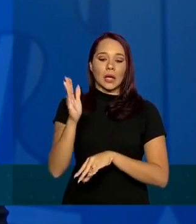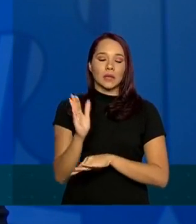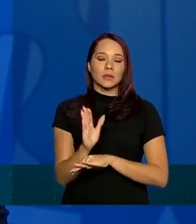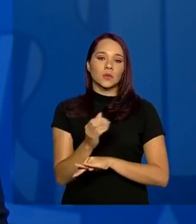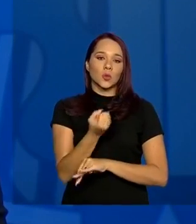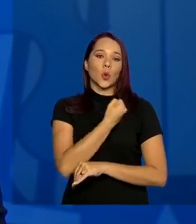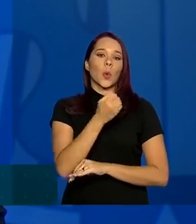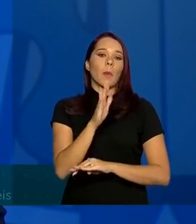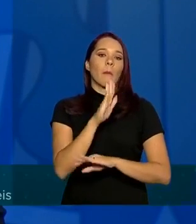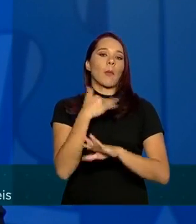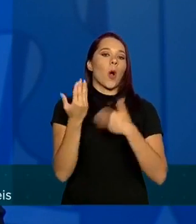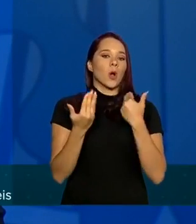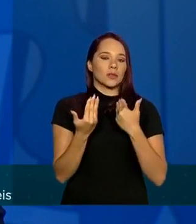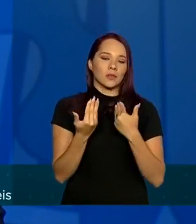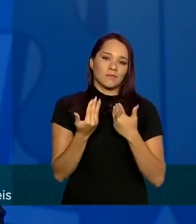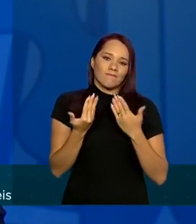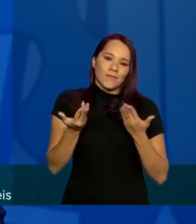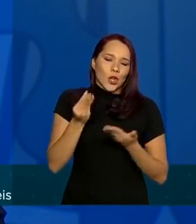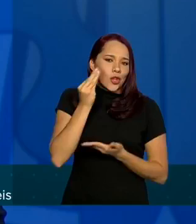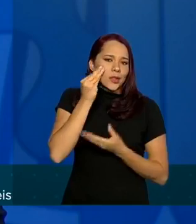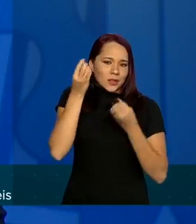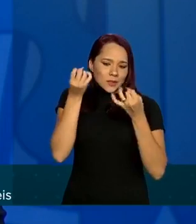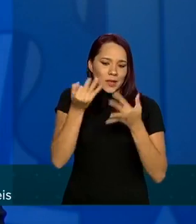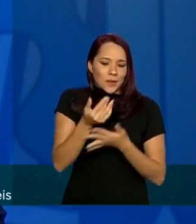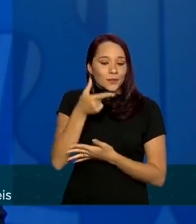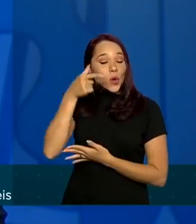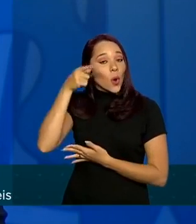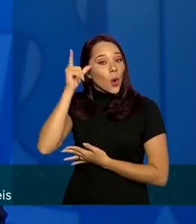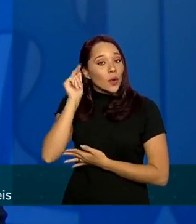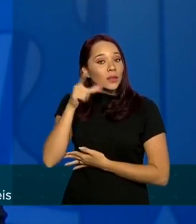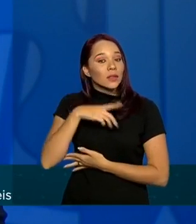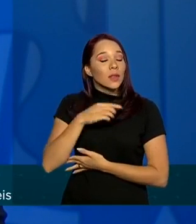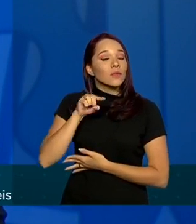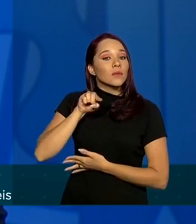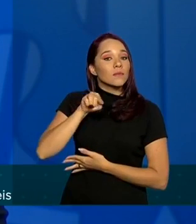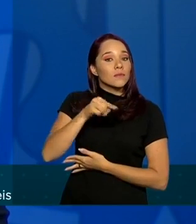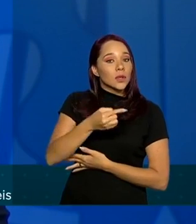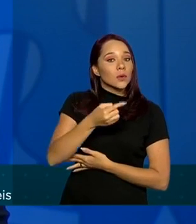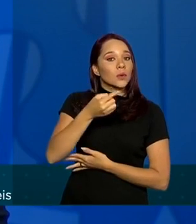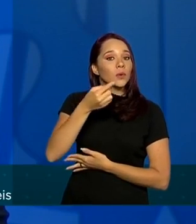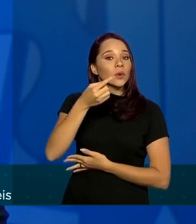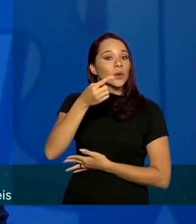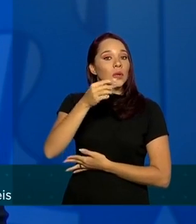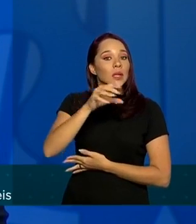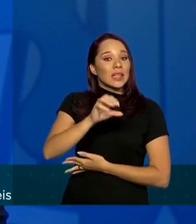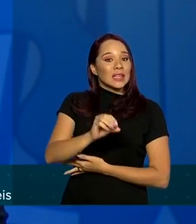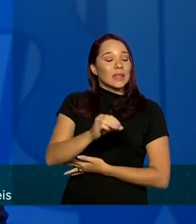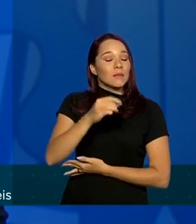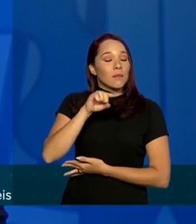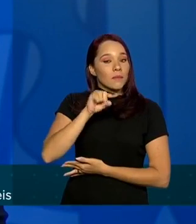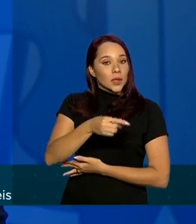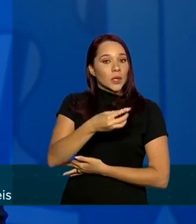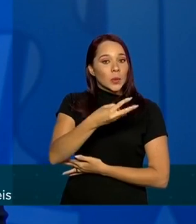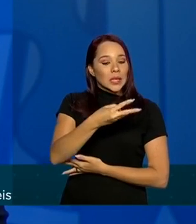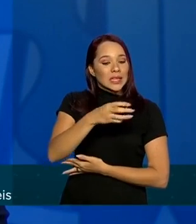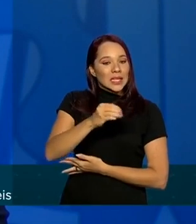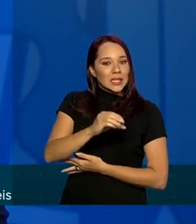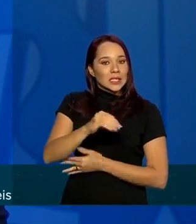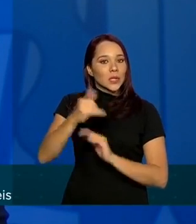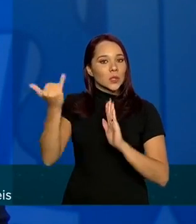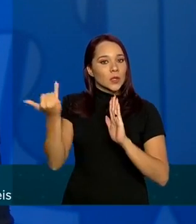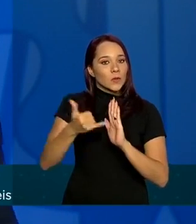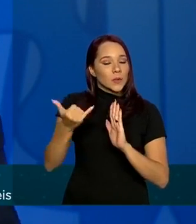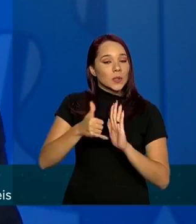isso não procede eu tento explicar várias vezes ontem teve 1300 registros de óbitos